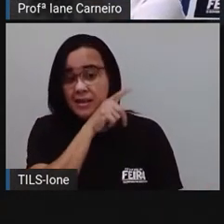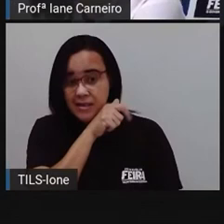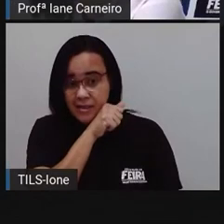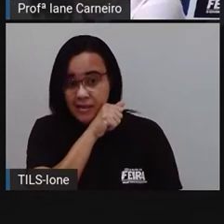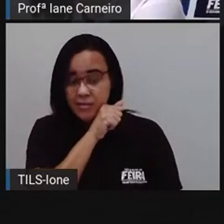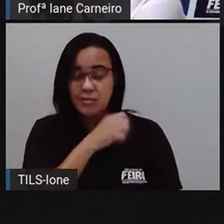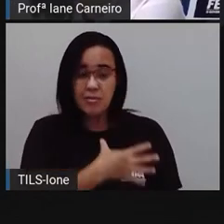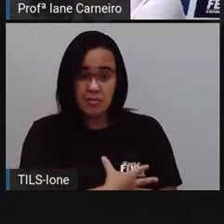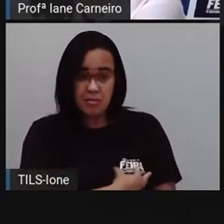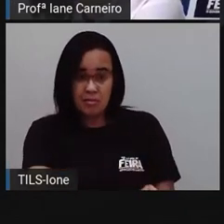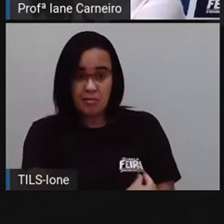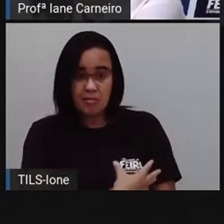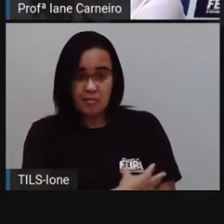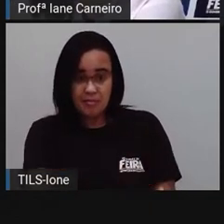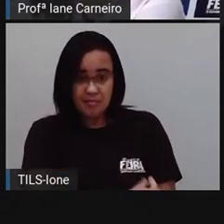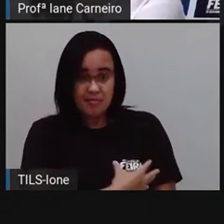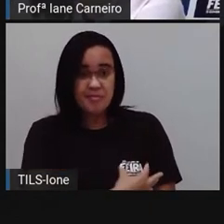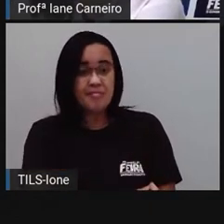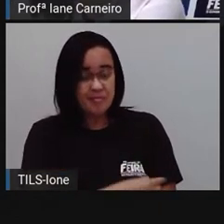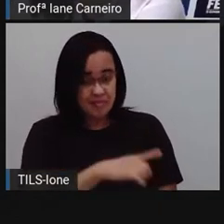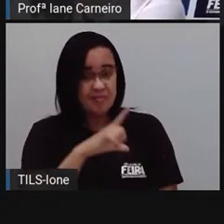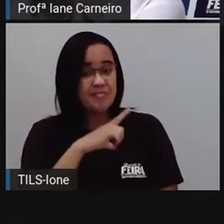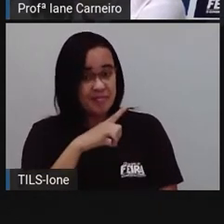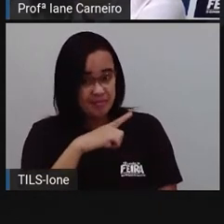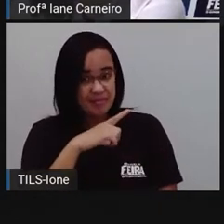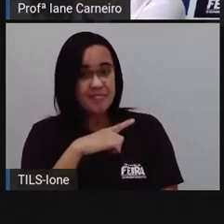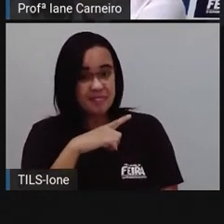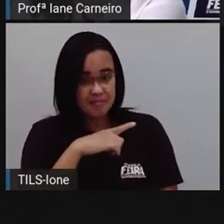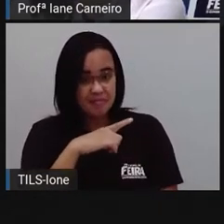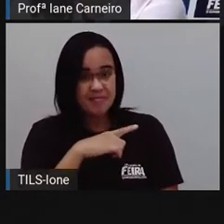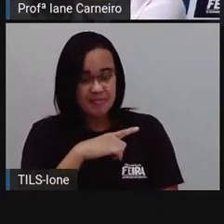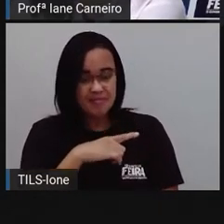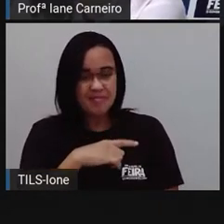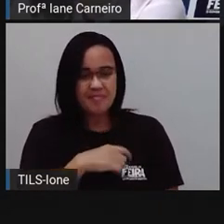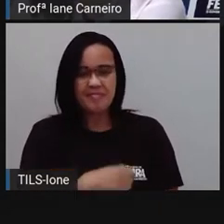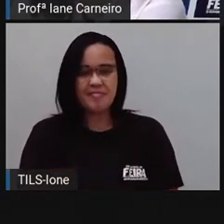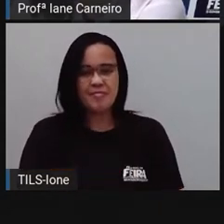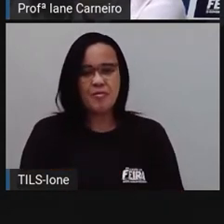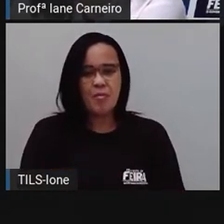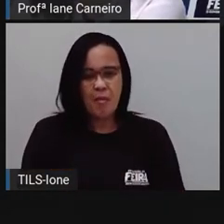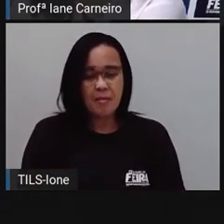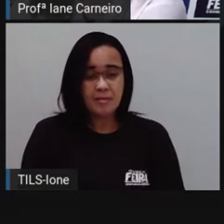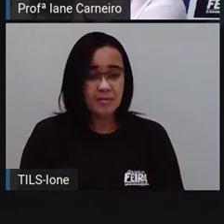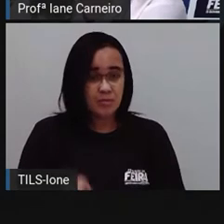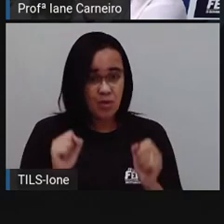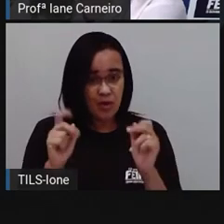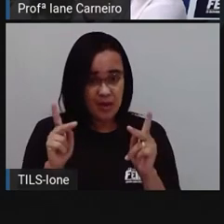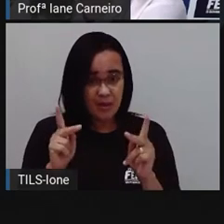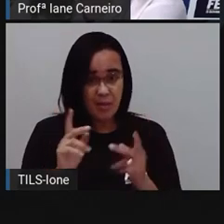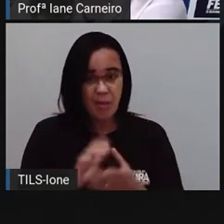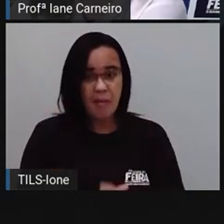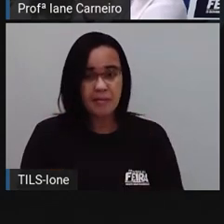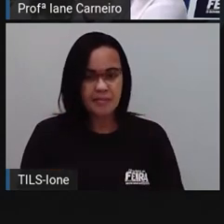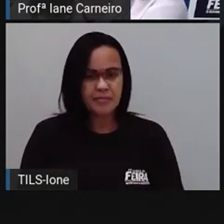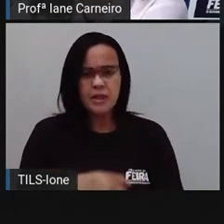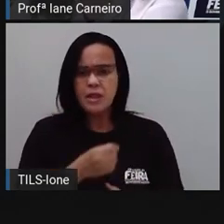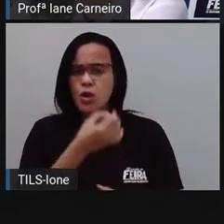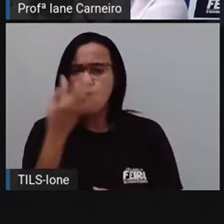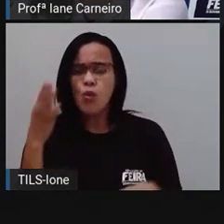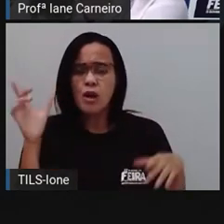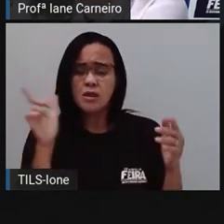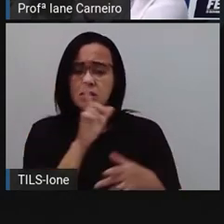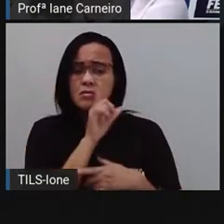Mamíferos, né, ó. Então, vou colocar aqui, mamíferos, tá certo? Quantas aves tem aqui?